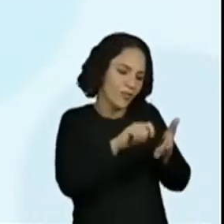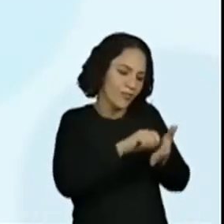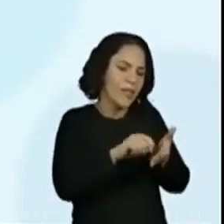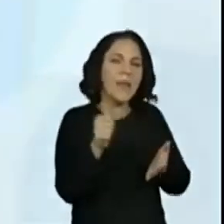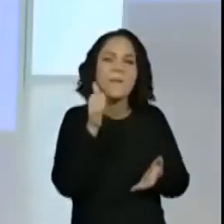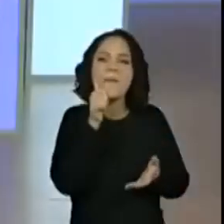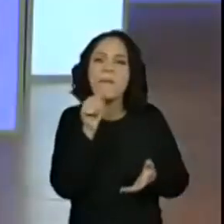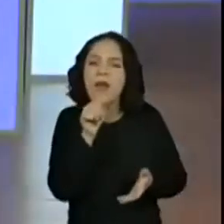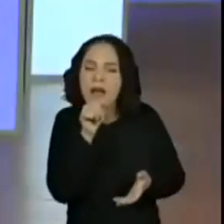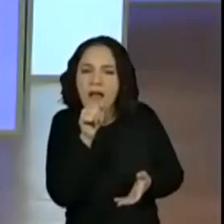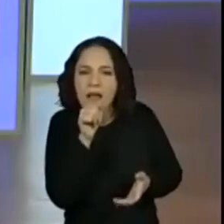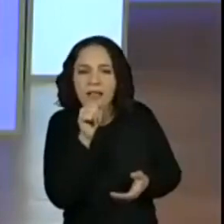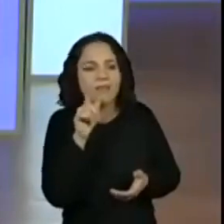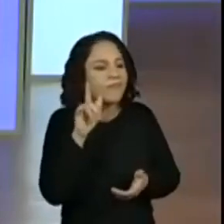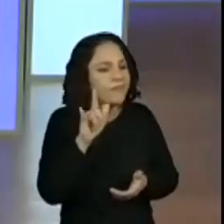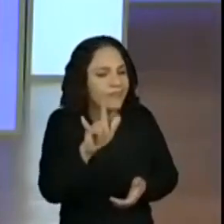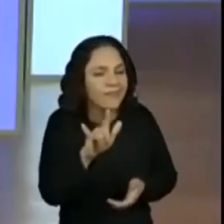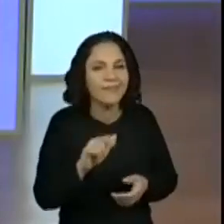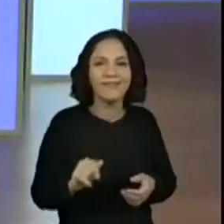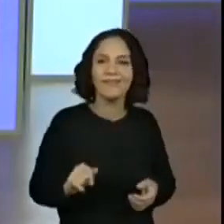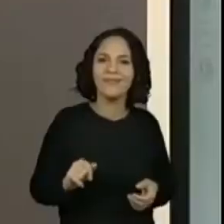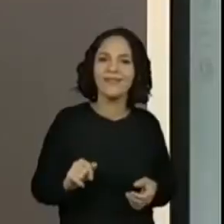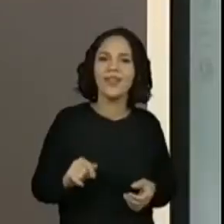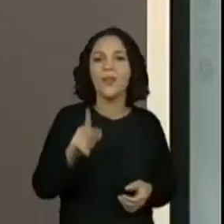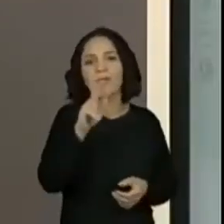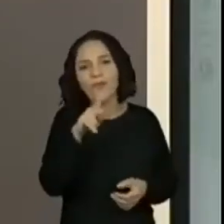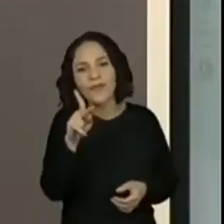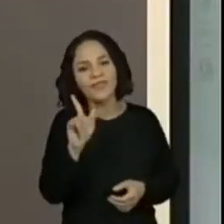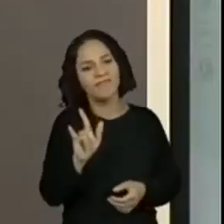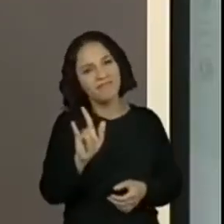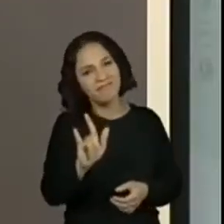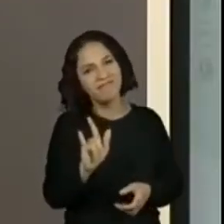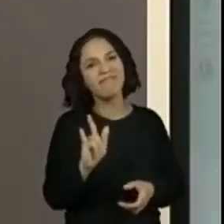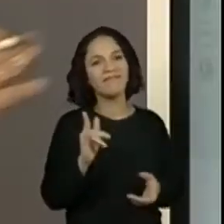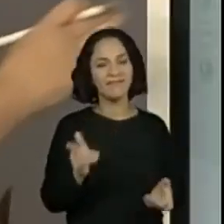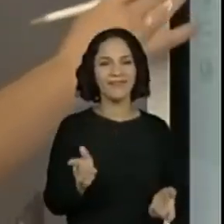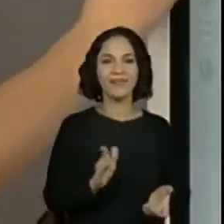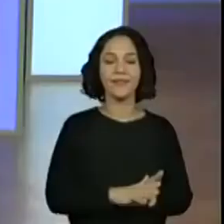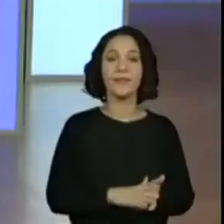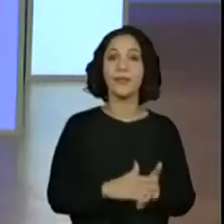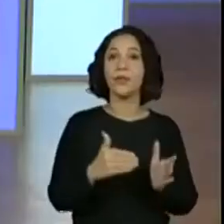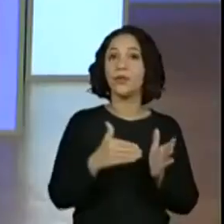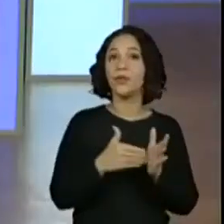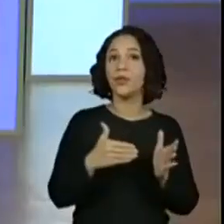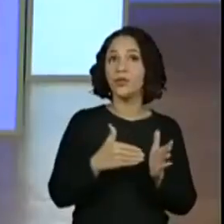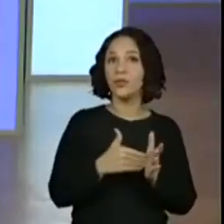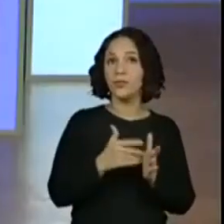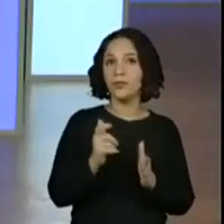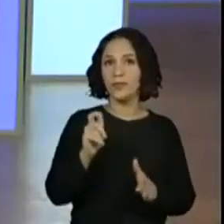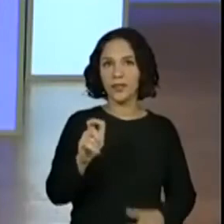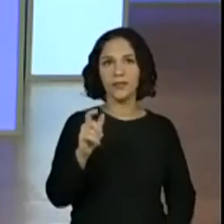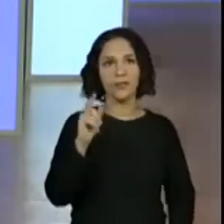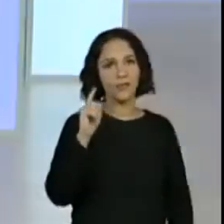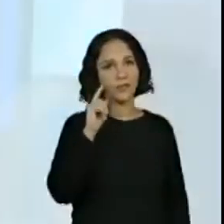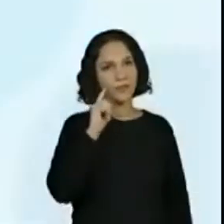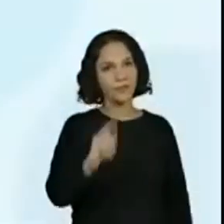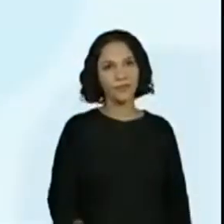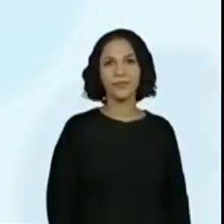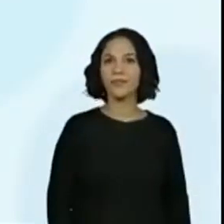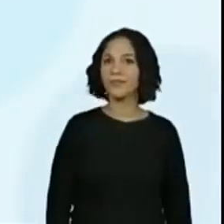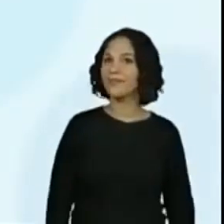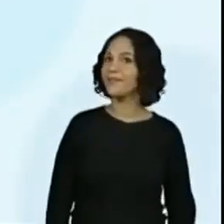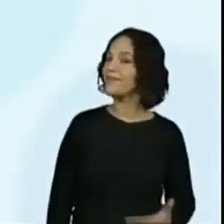Mamãe, te amo. Alguém querido, amo. Tá aí. E para a última palavra, olha só. Mais uma